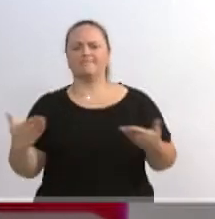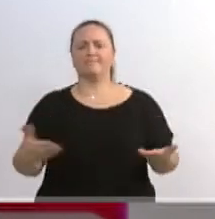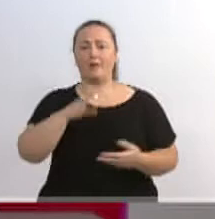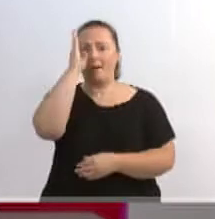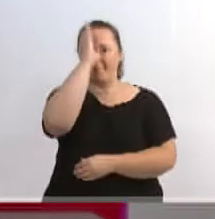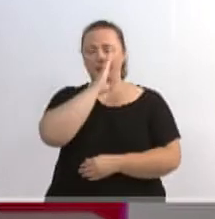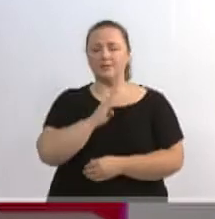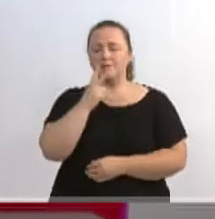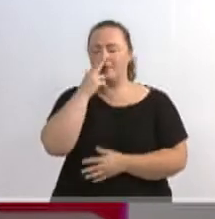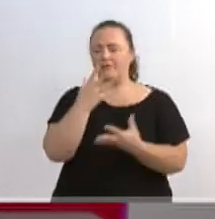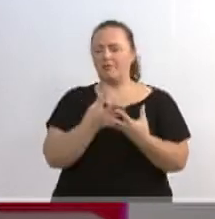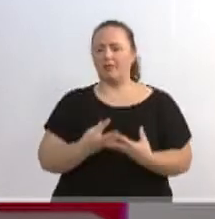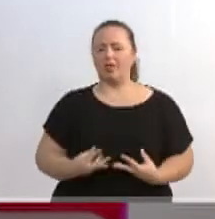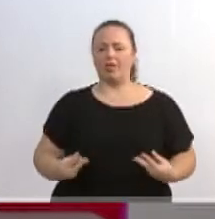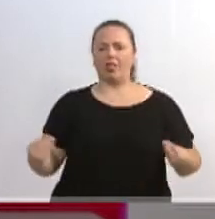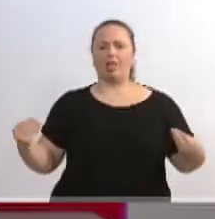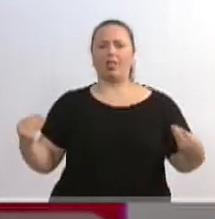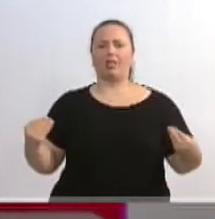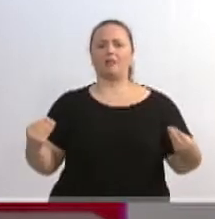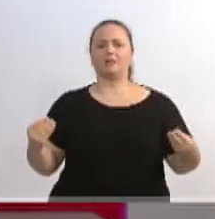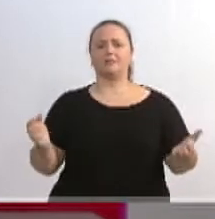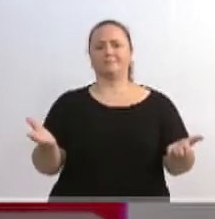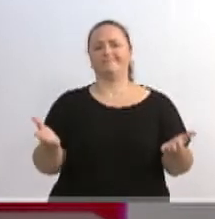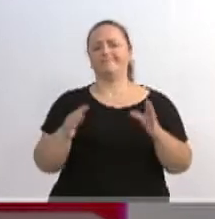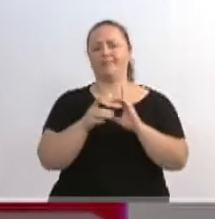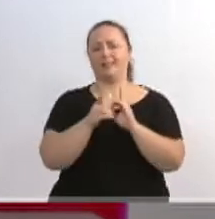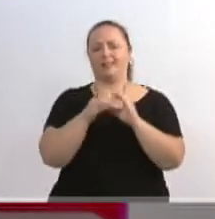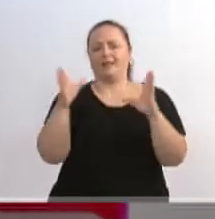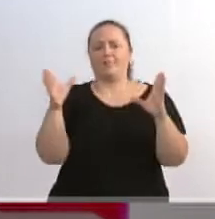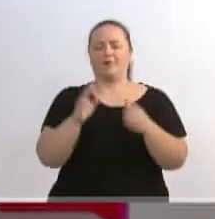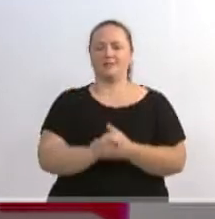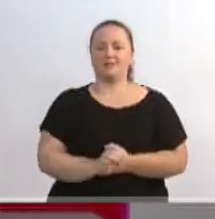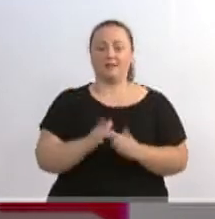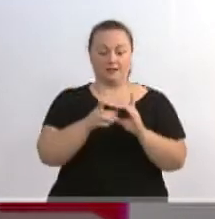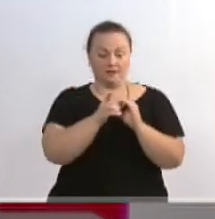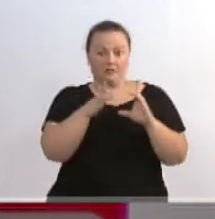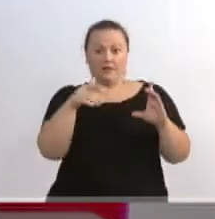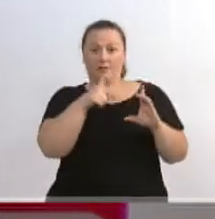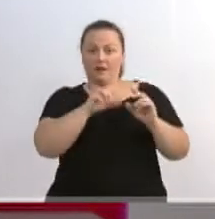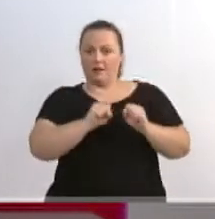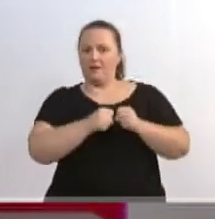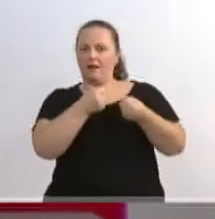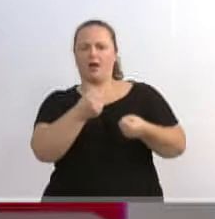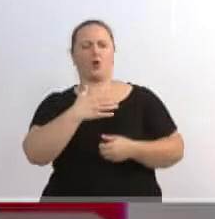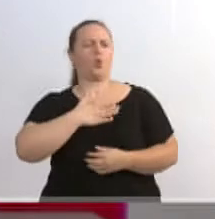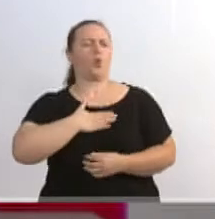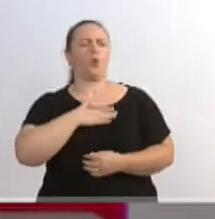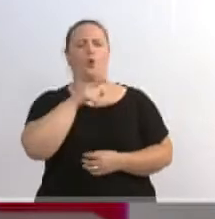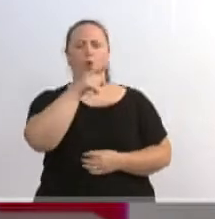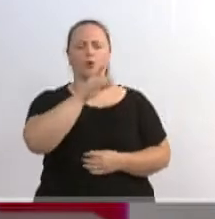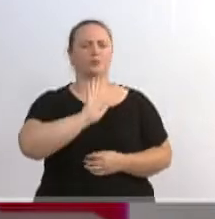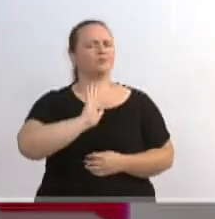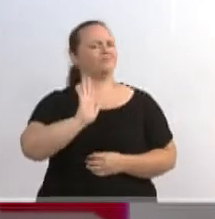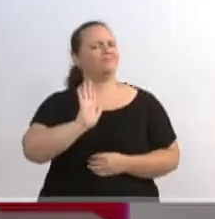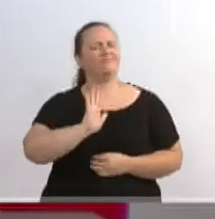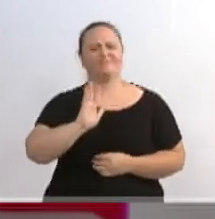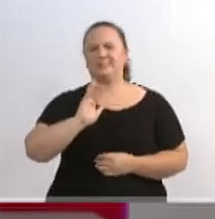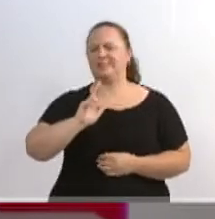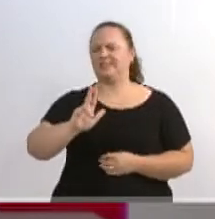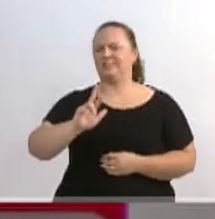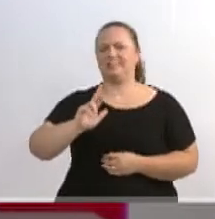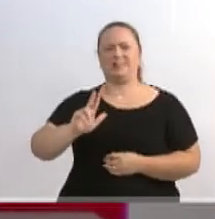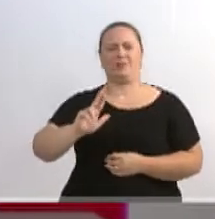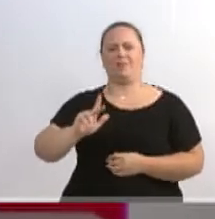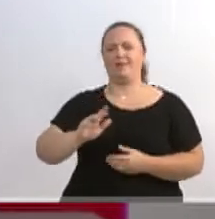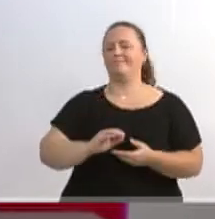democrática. E democracia, gente, democracia não é defender um governo simplesmente porque eu gosto do governo. Democracia, muitas vezes, é